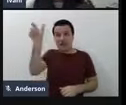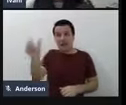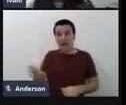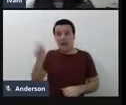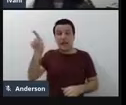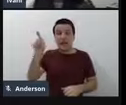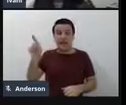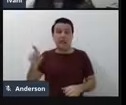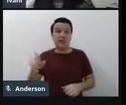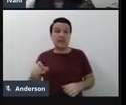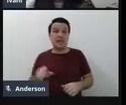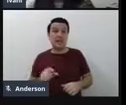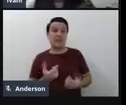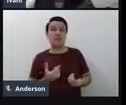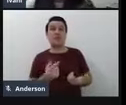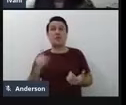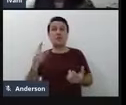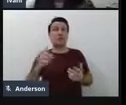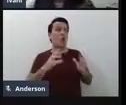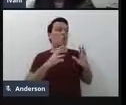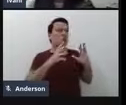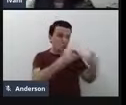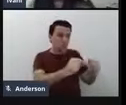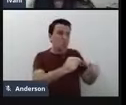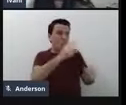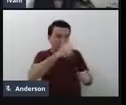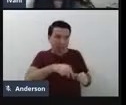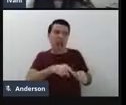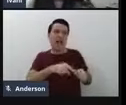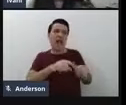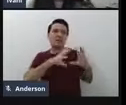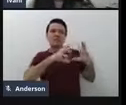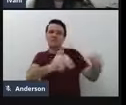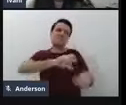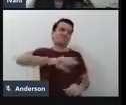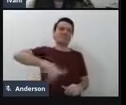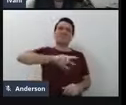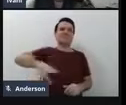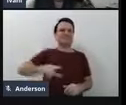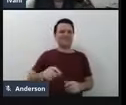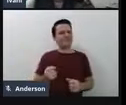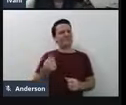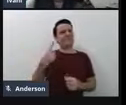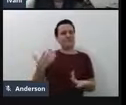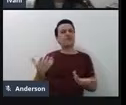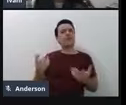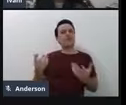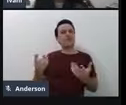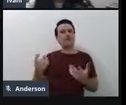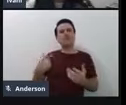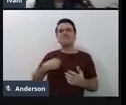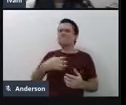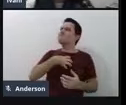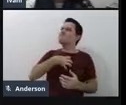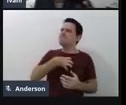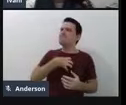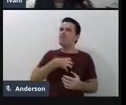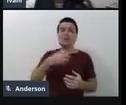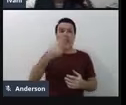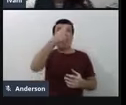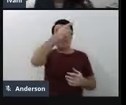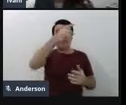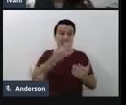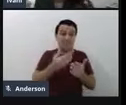é, tudo também não é, né? Então, assim, com a vinda, né, com as questões das